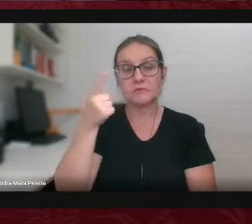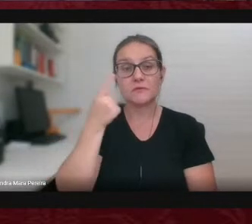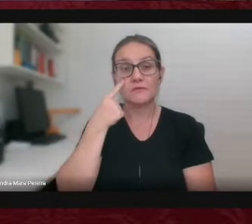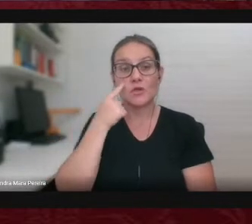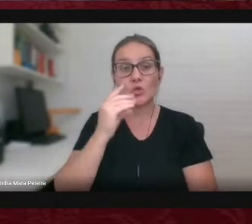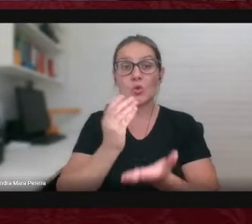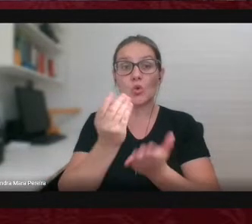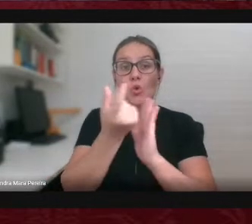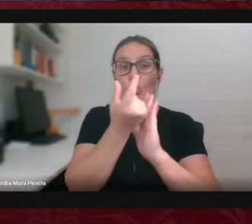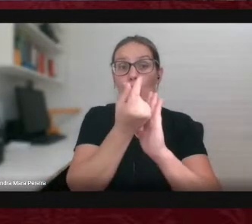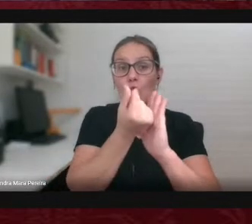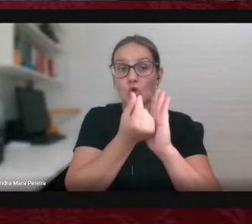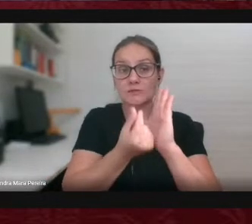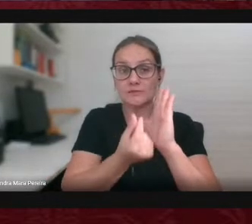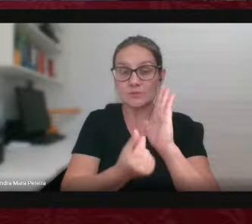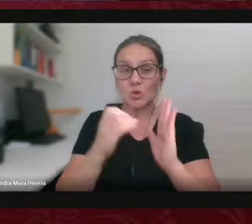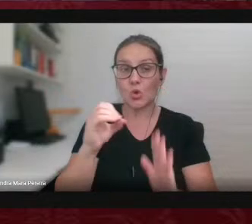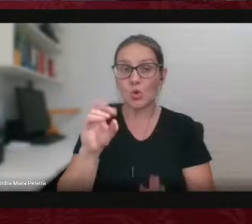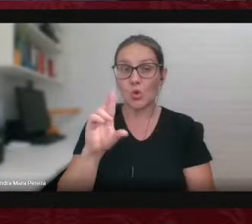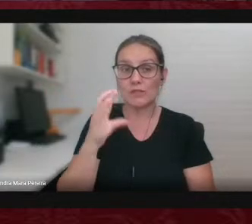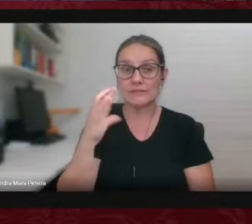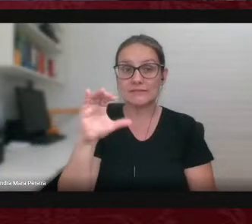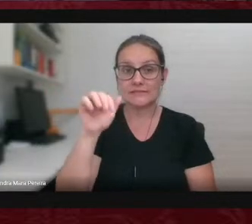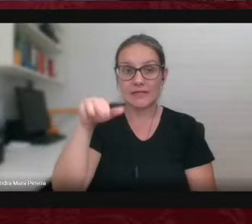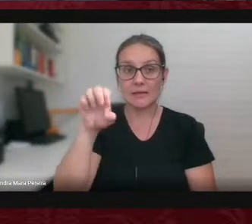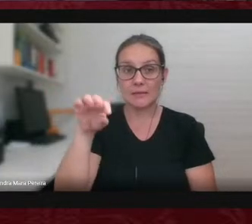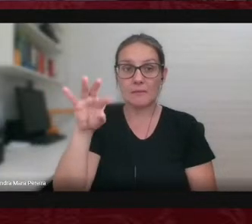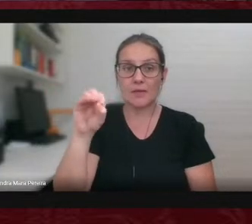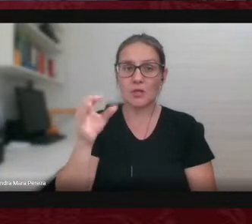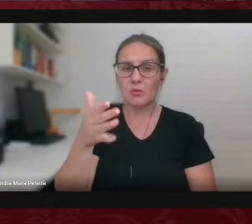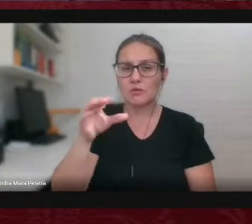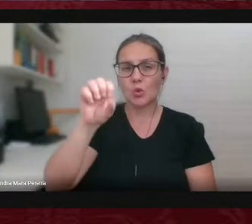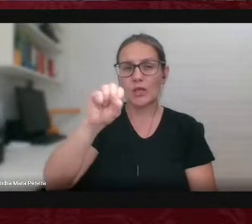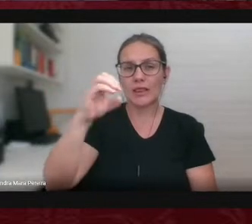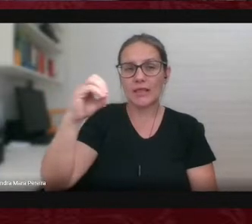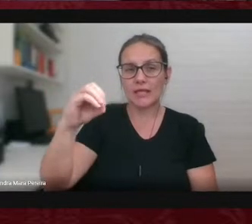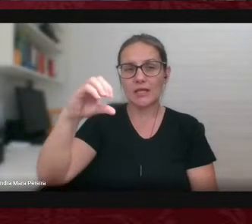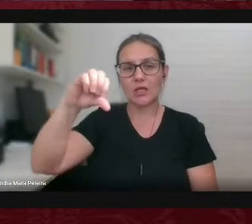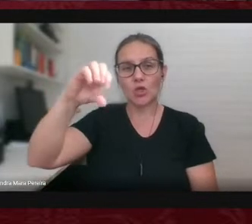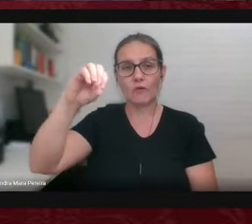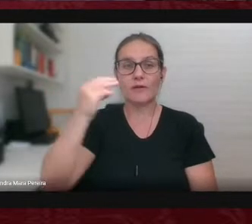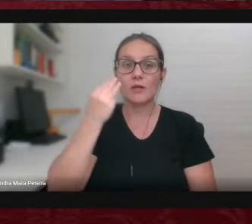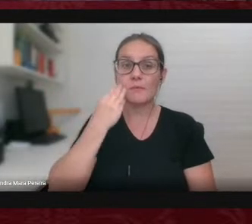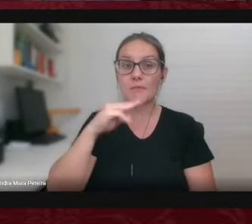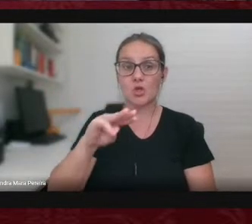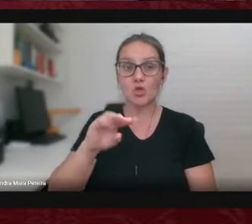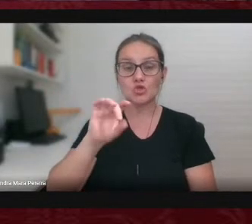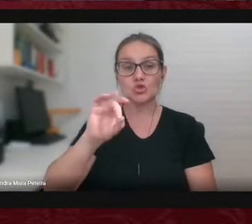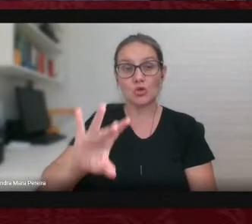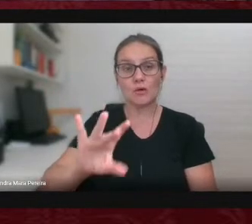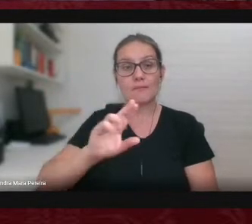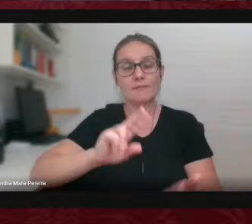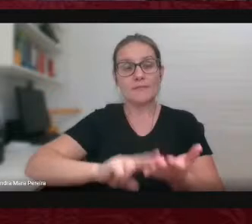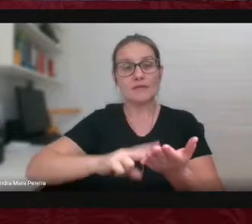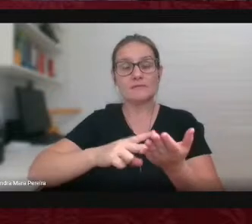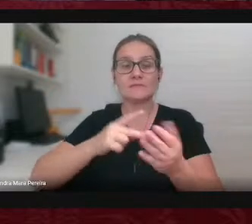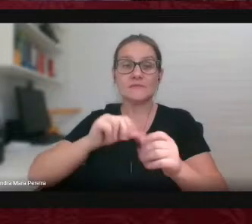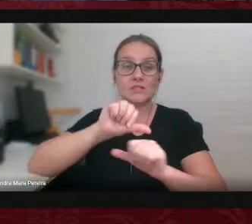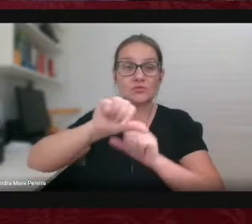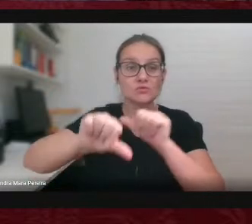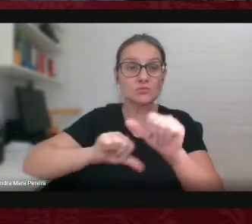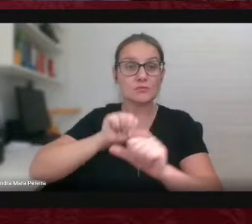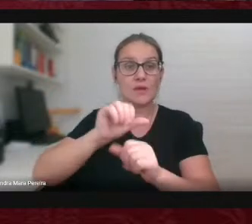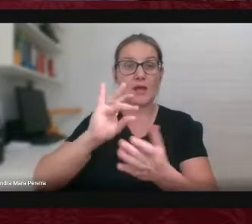que é um programa de oito anos, um orçamento de cerca de 80, 90 milhões de reais, para apenas traduzir, em realidade, algumas